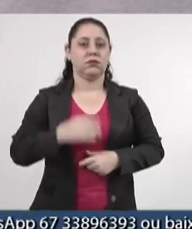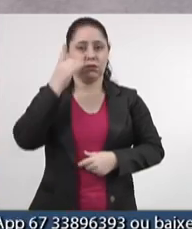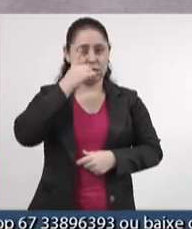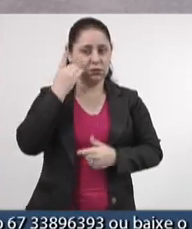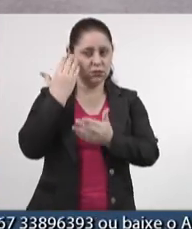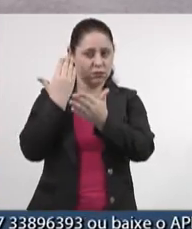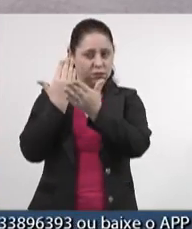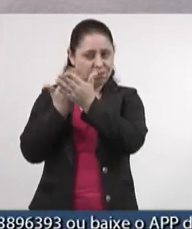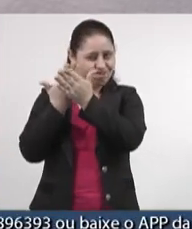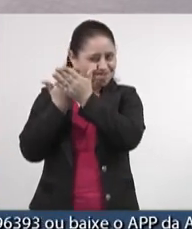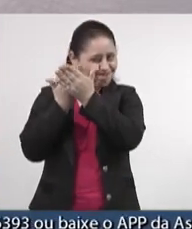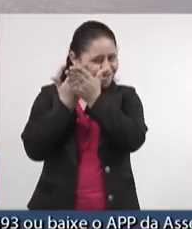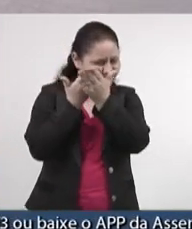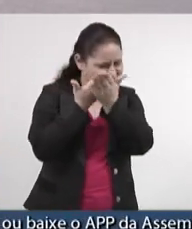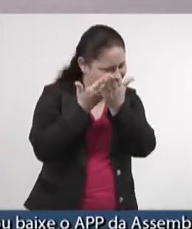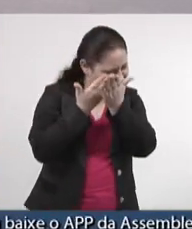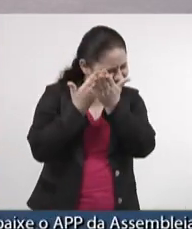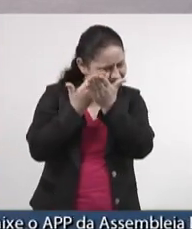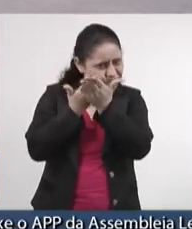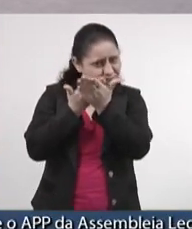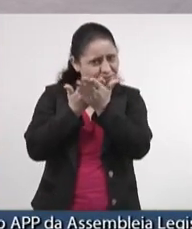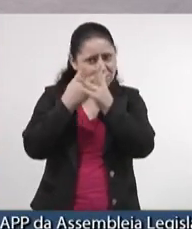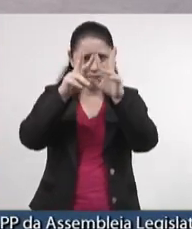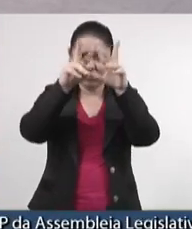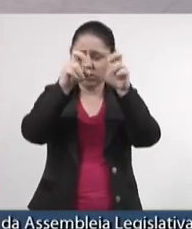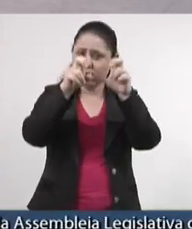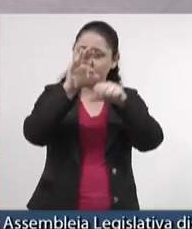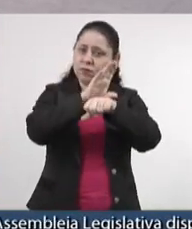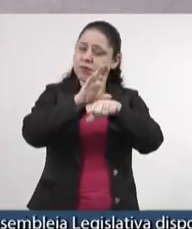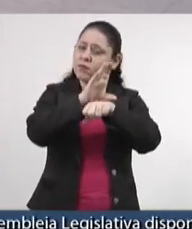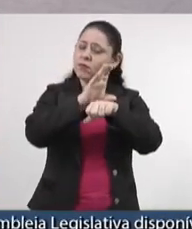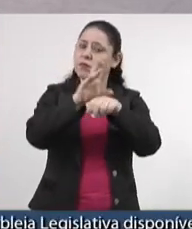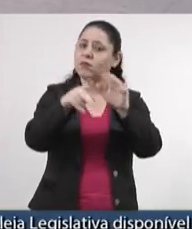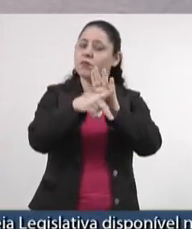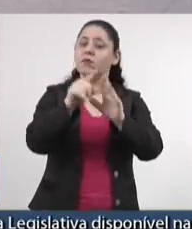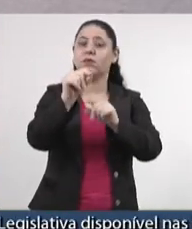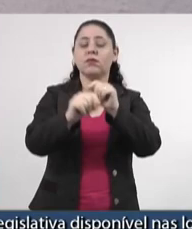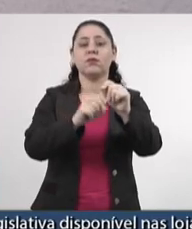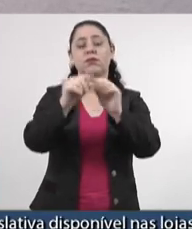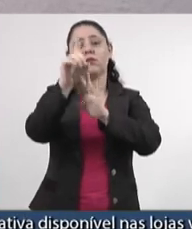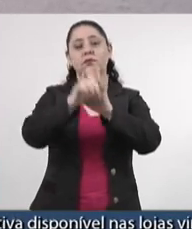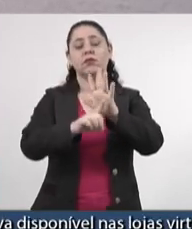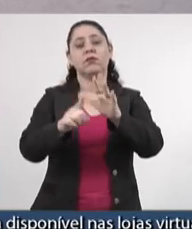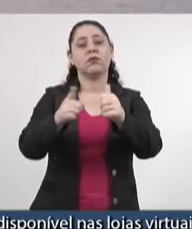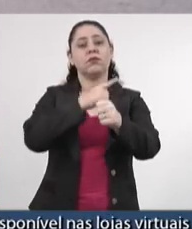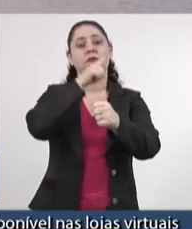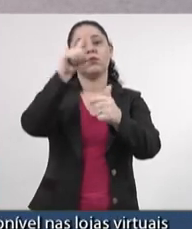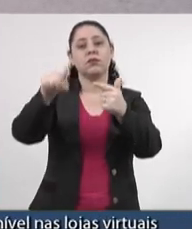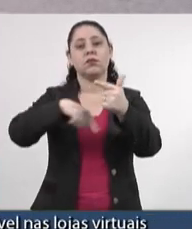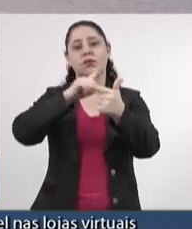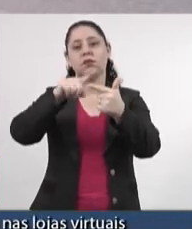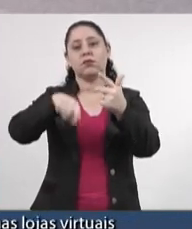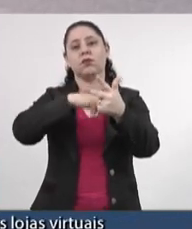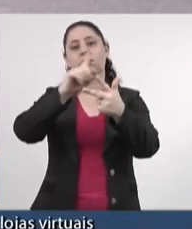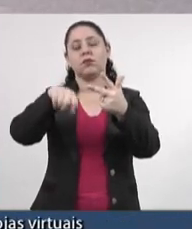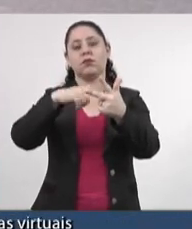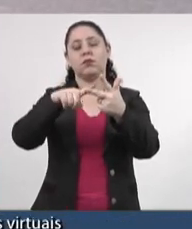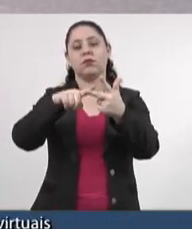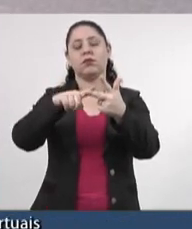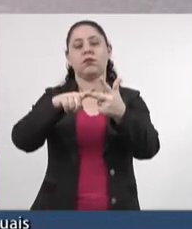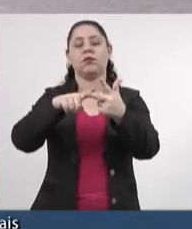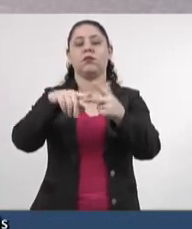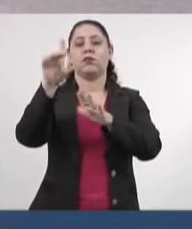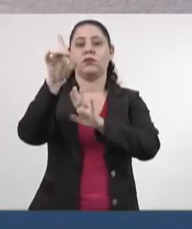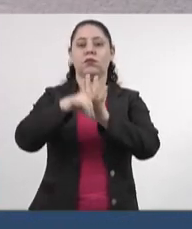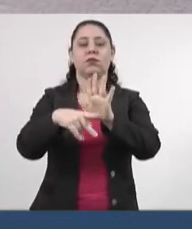de novo a matéria constitucional e o que seriam os direitos de primeira, segunda e terceira geração, e o